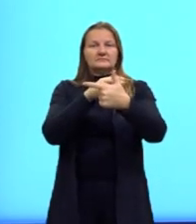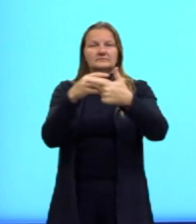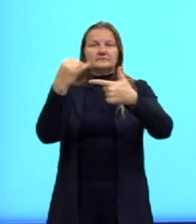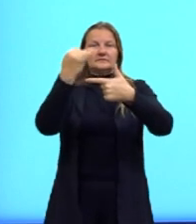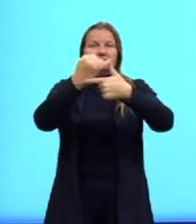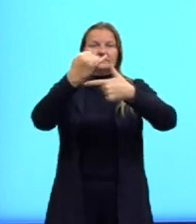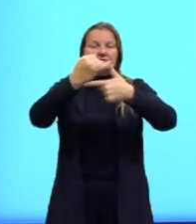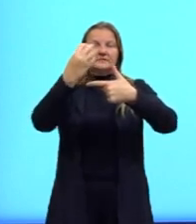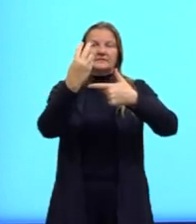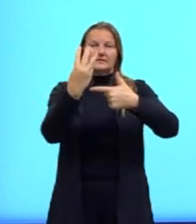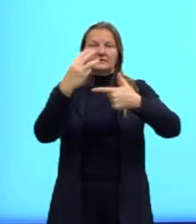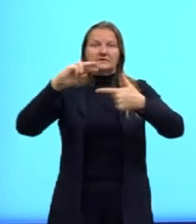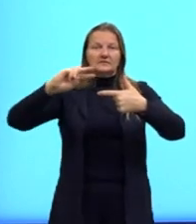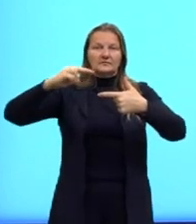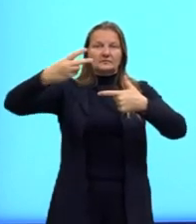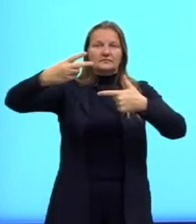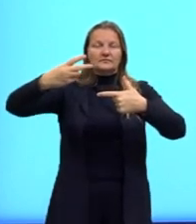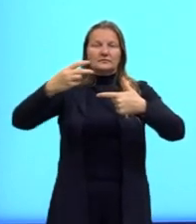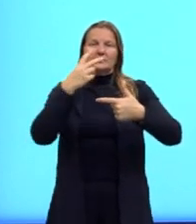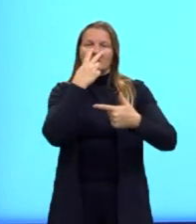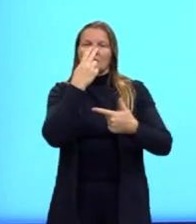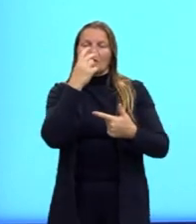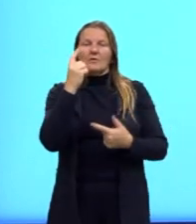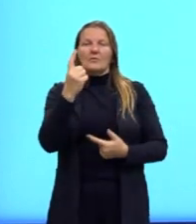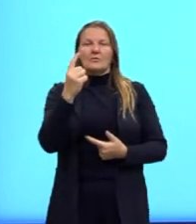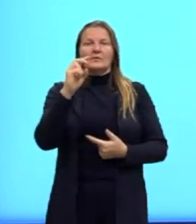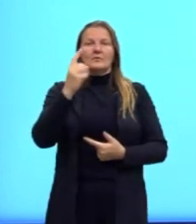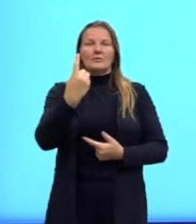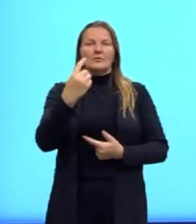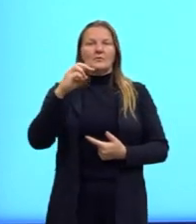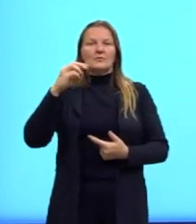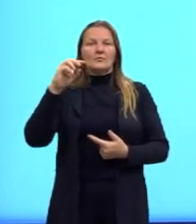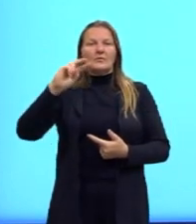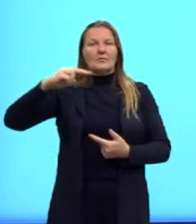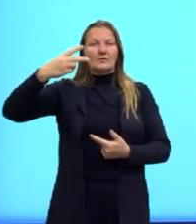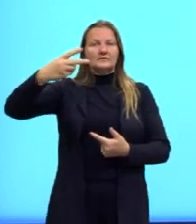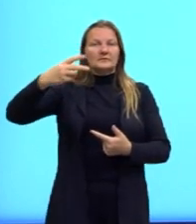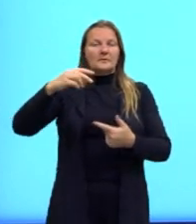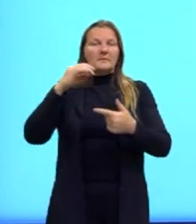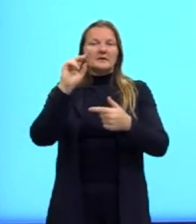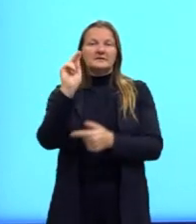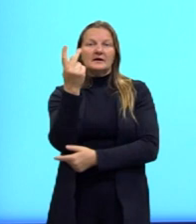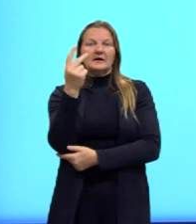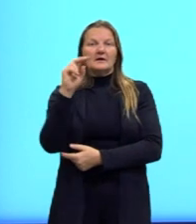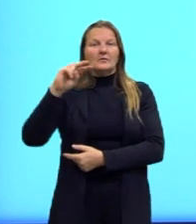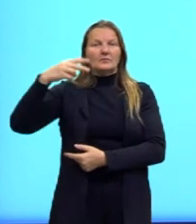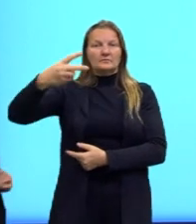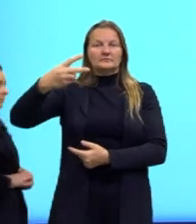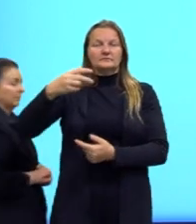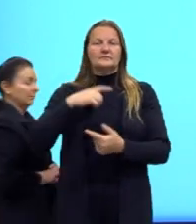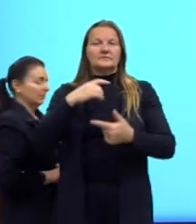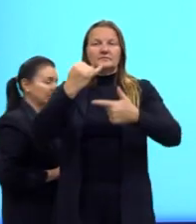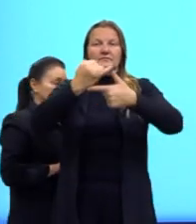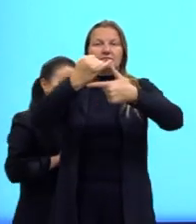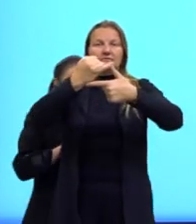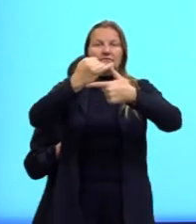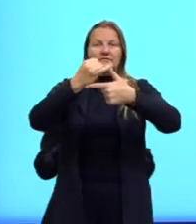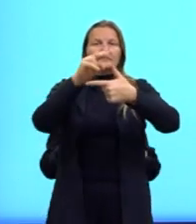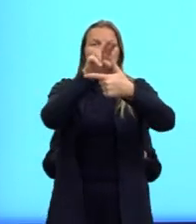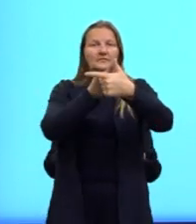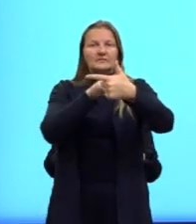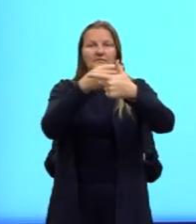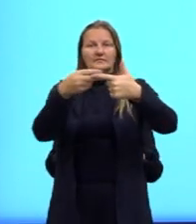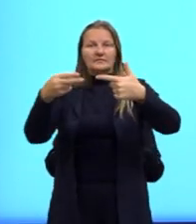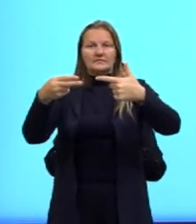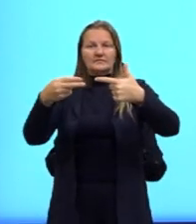3 ao quadrado é igual a 1 ao quadrado mais H ao quadrado, que são os nossos catetos,